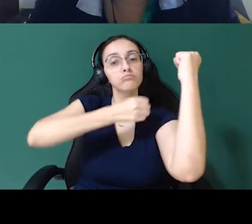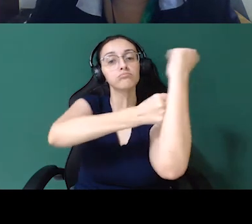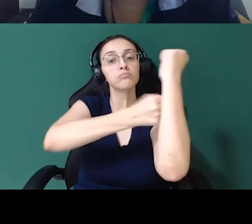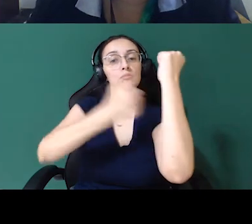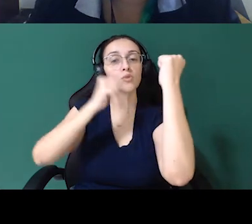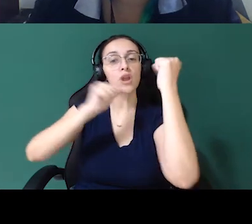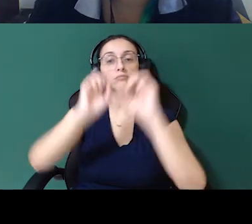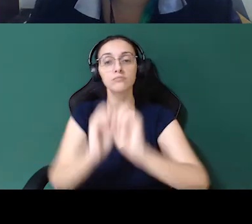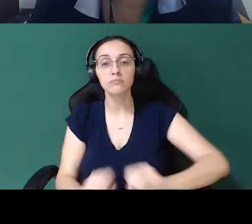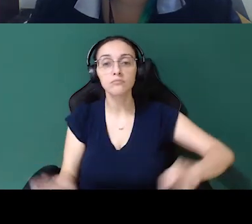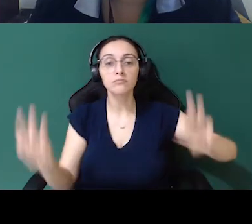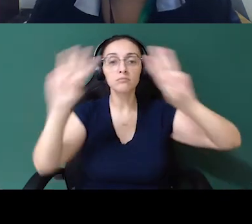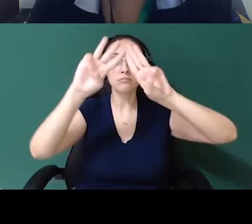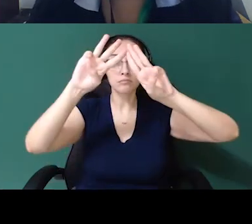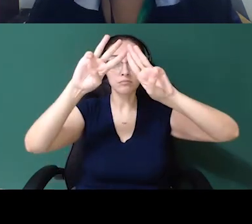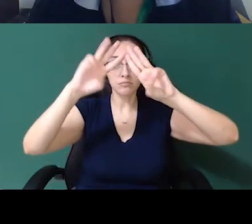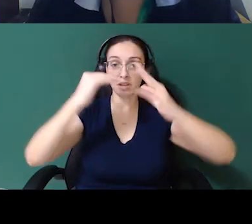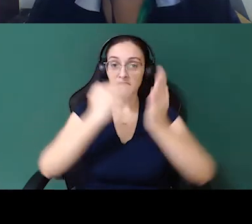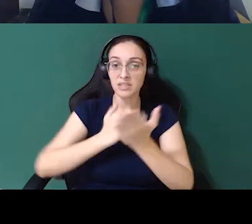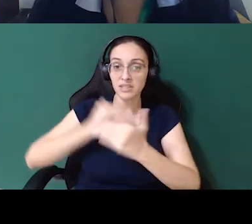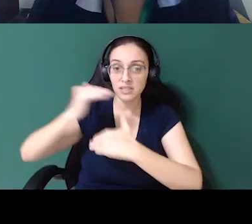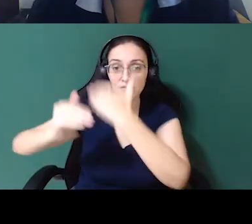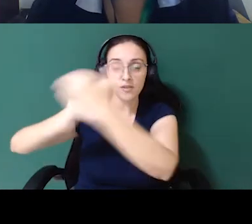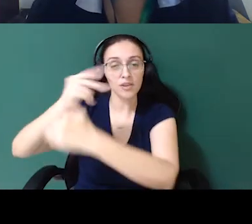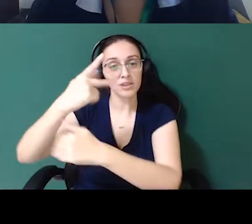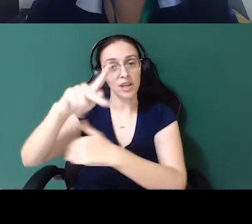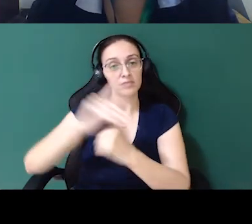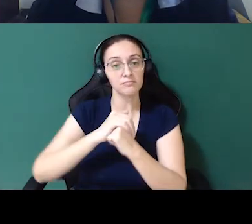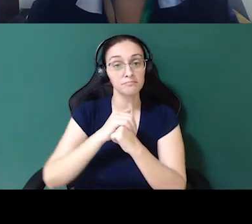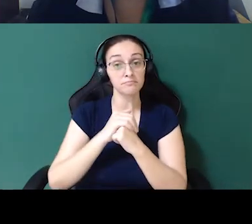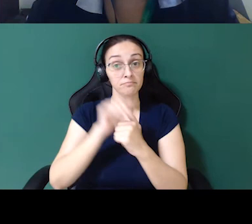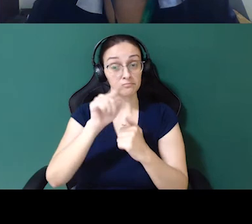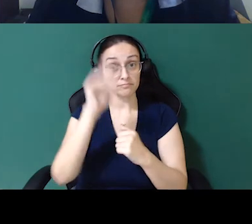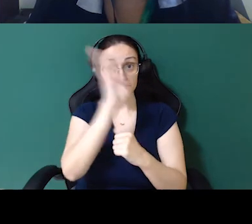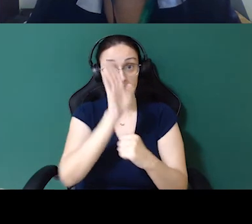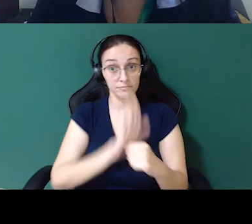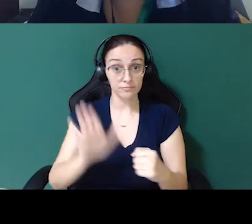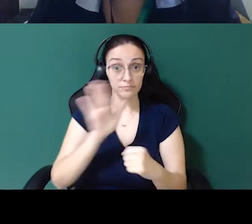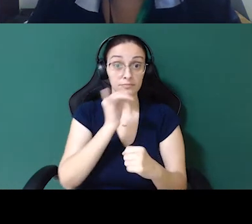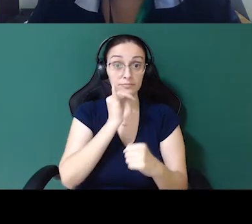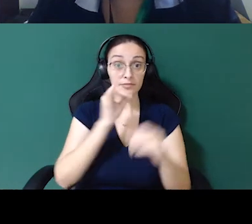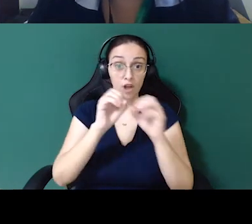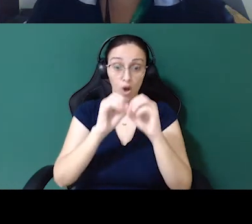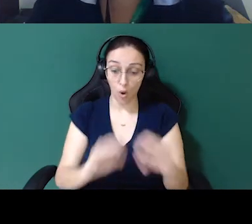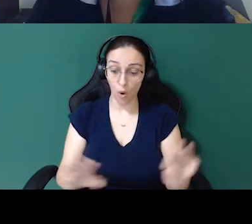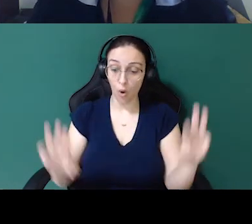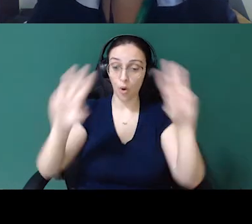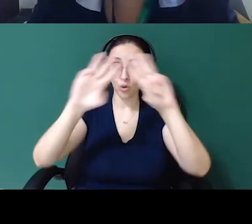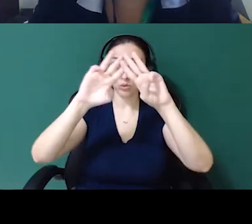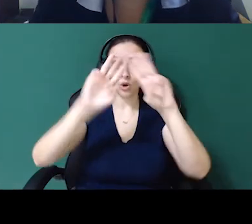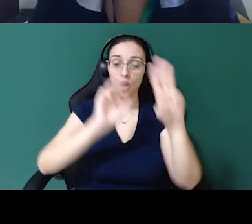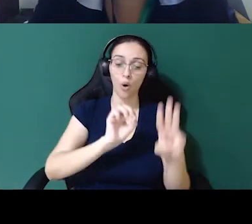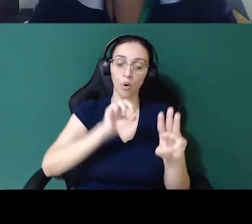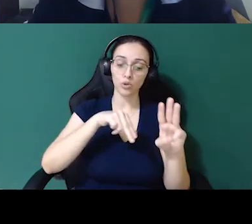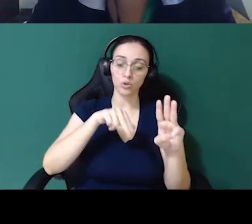ONU desenvolveu. Então, aqui no Brasil, né, a gente tem a ONU Mulheres, a gente já tem